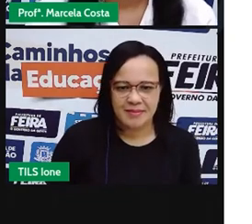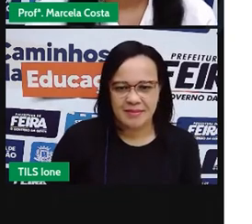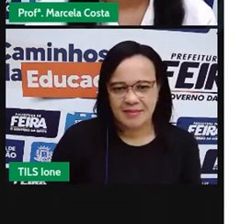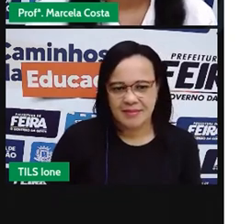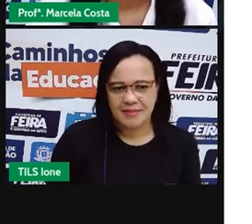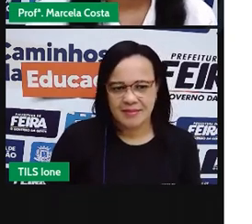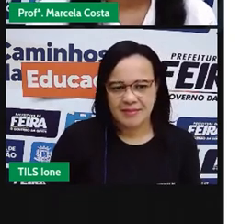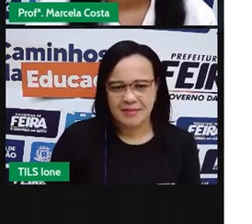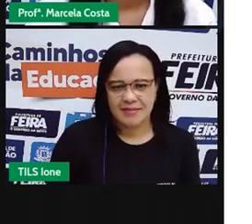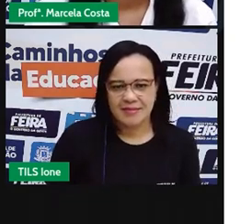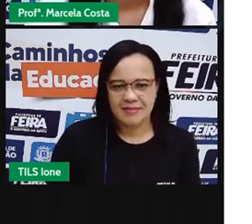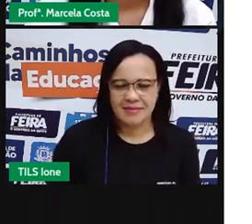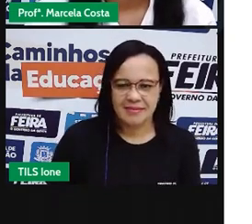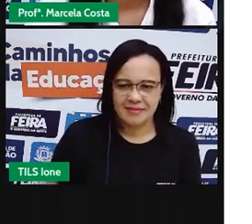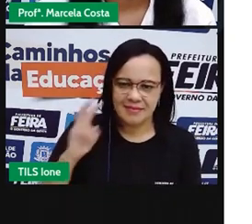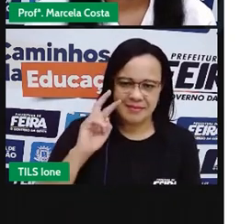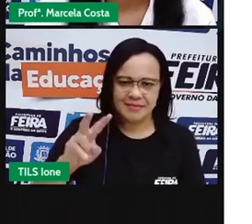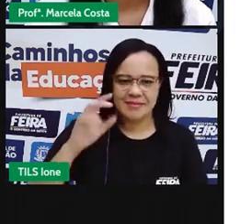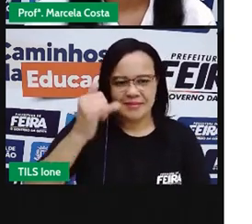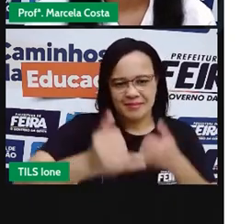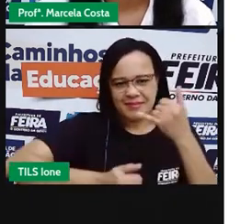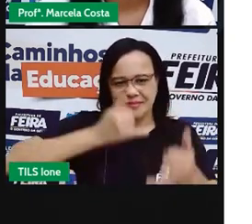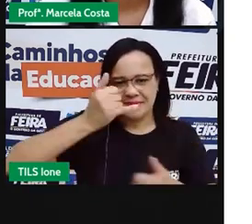Você vem aqui jogar.